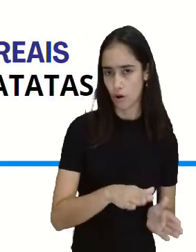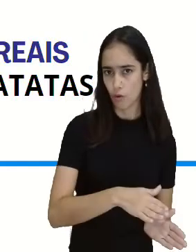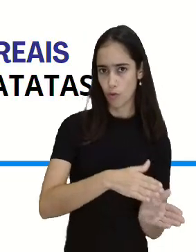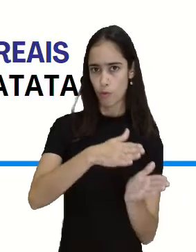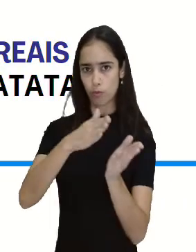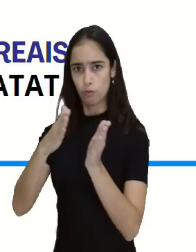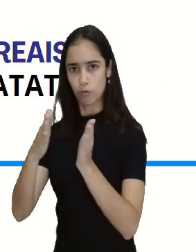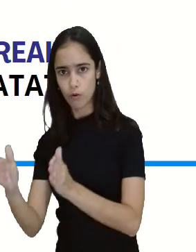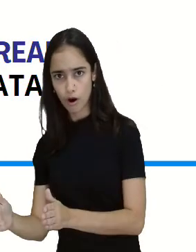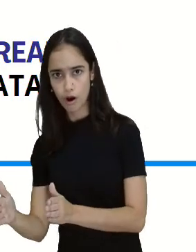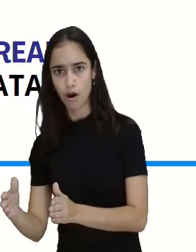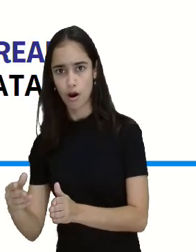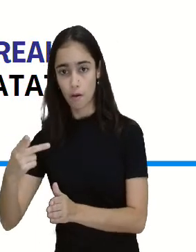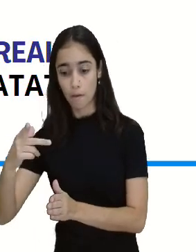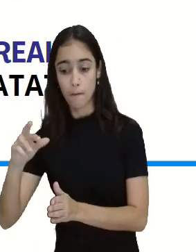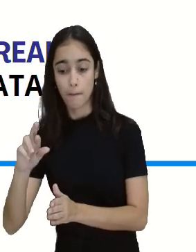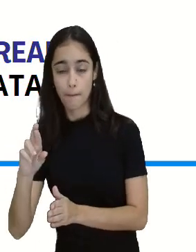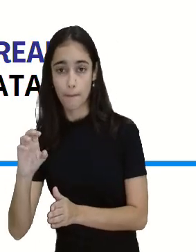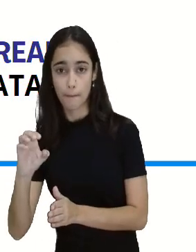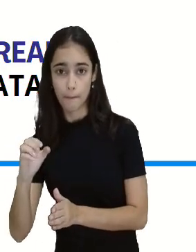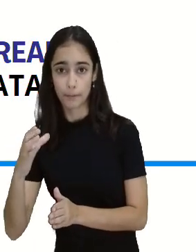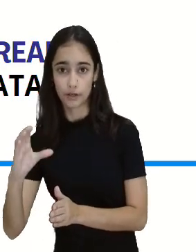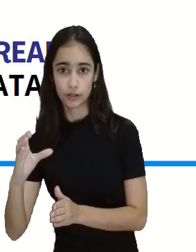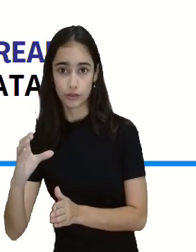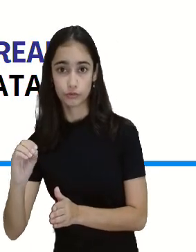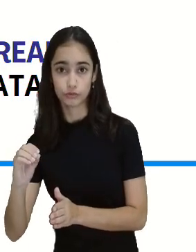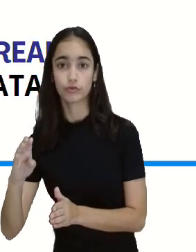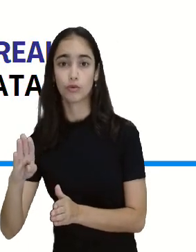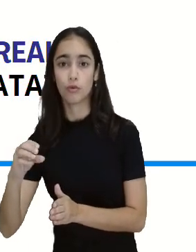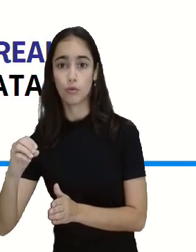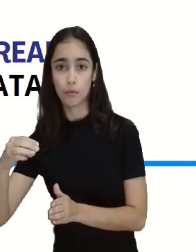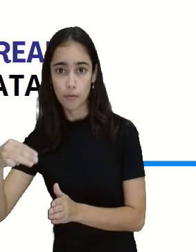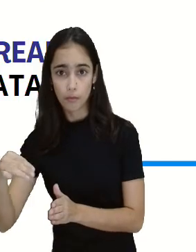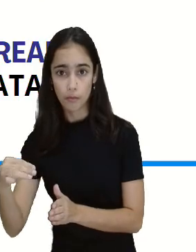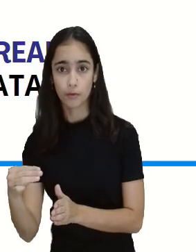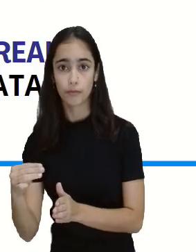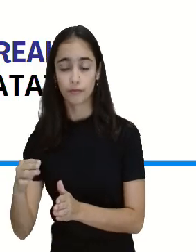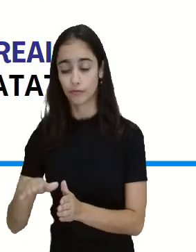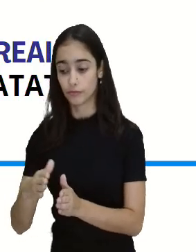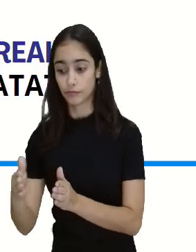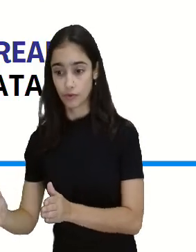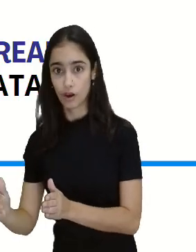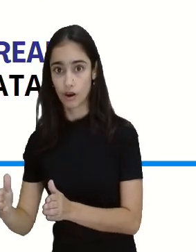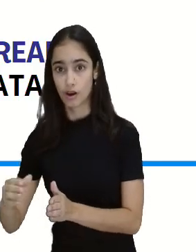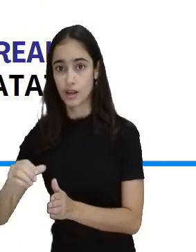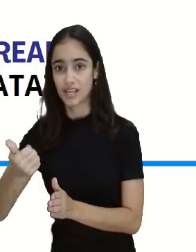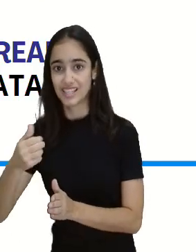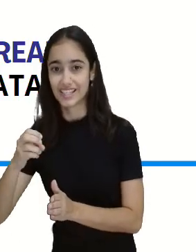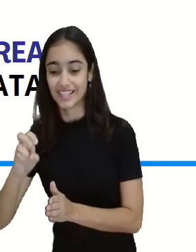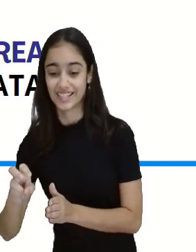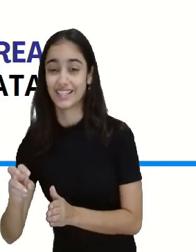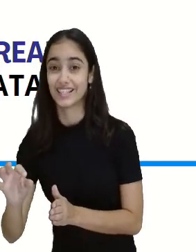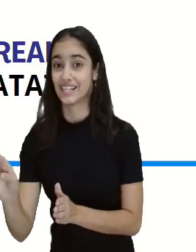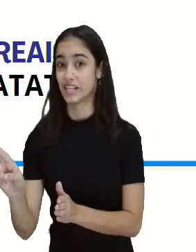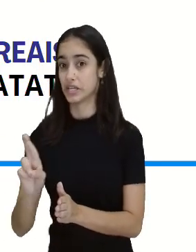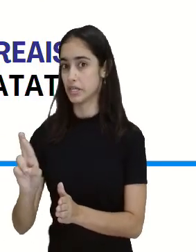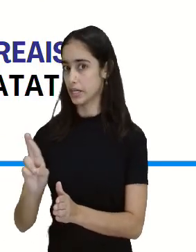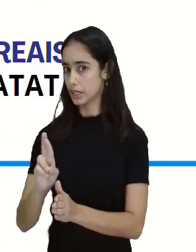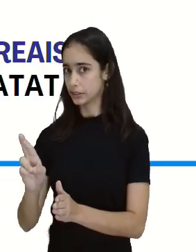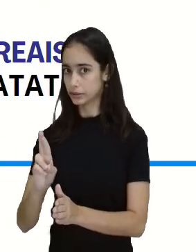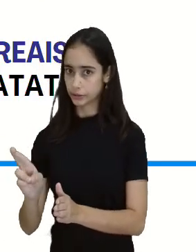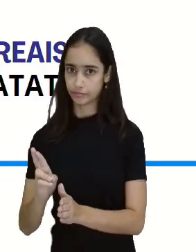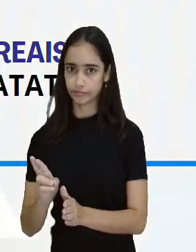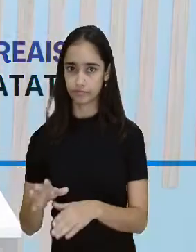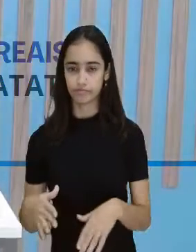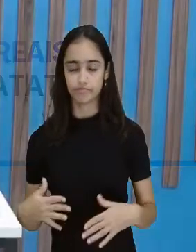preço bom, o tomate está custando 15 reais. Já as batatas custa 4 reais.